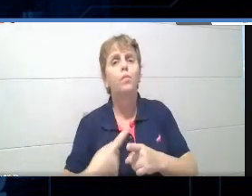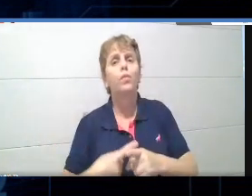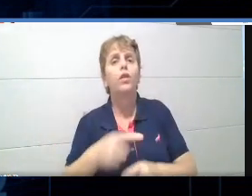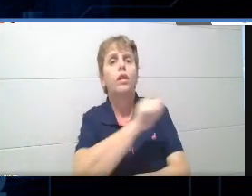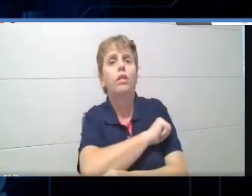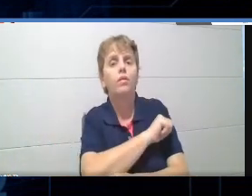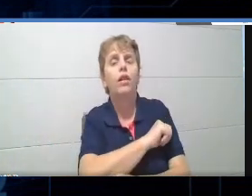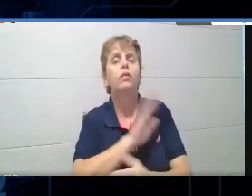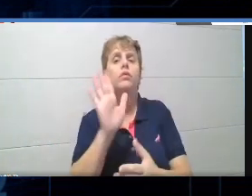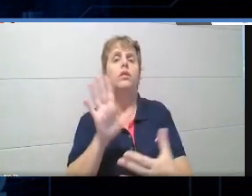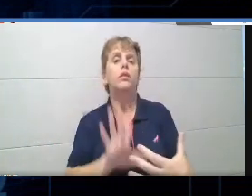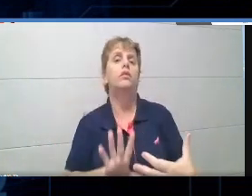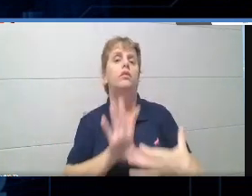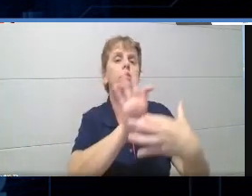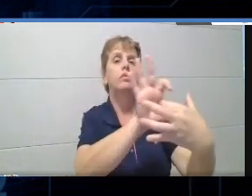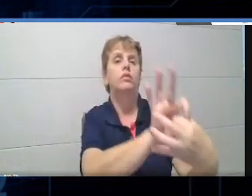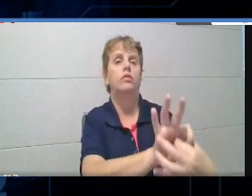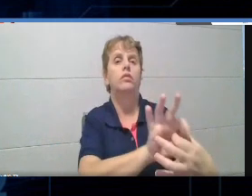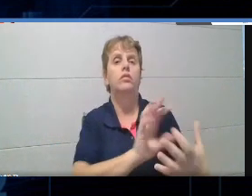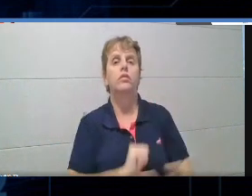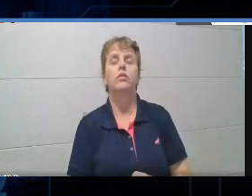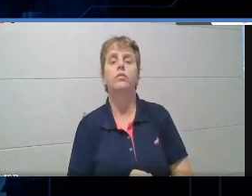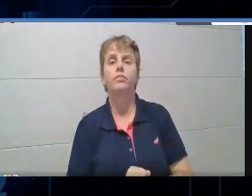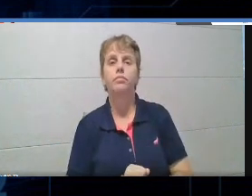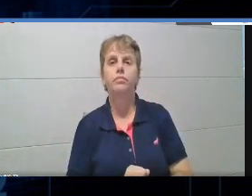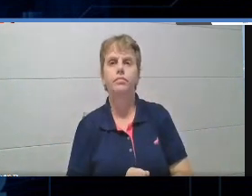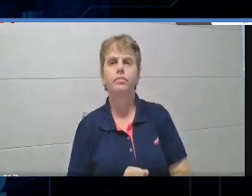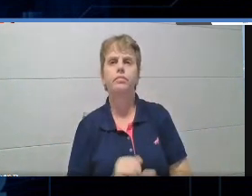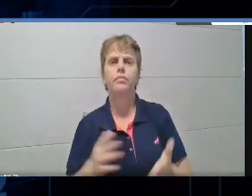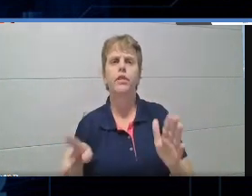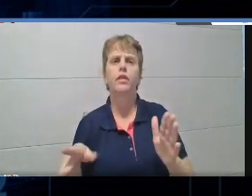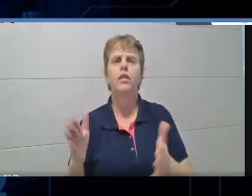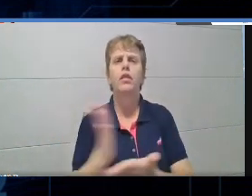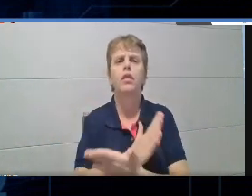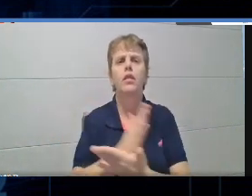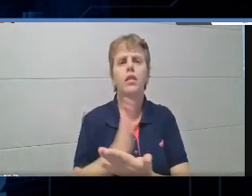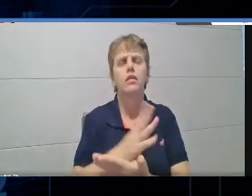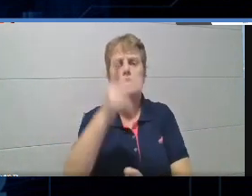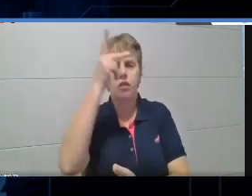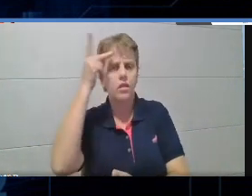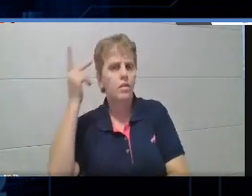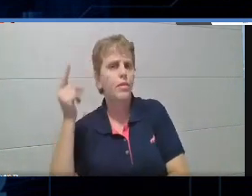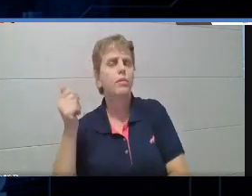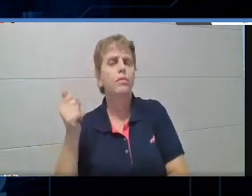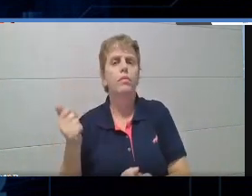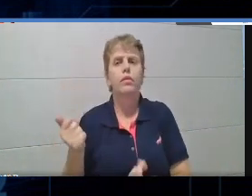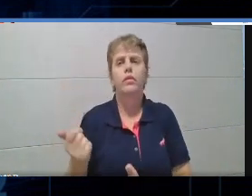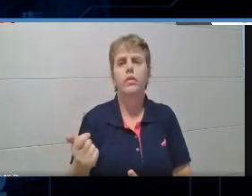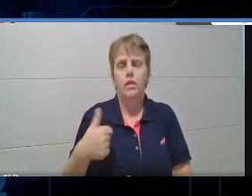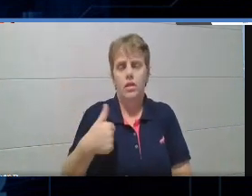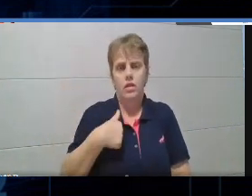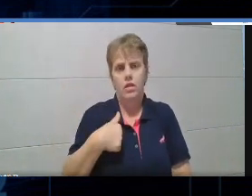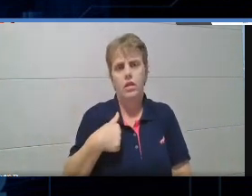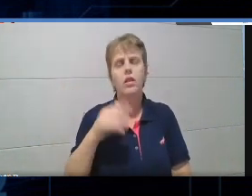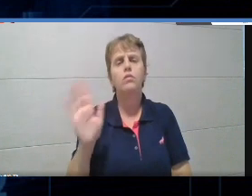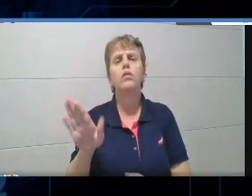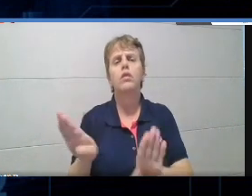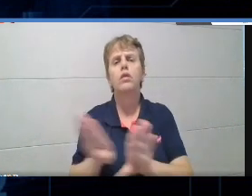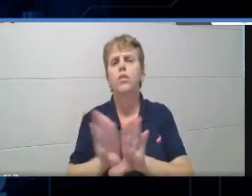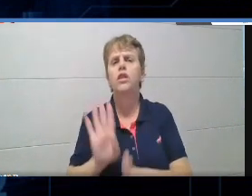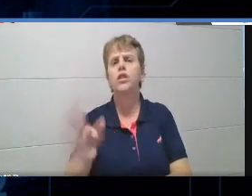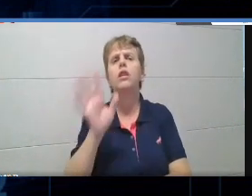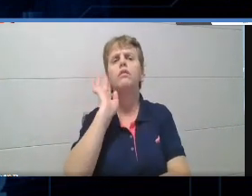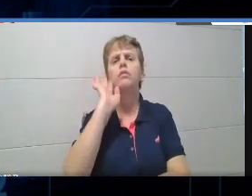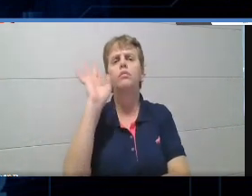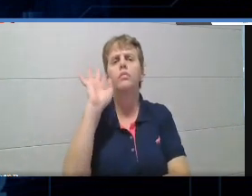a isso aqui, ó. E aí, quando eu falo sobre isso, né, muitos, muitos colegas, e eu, né, já pensei também dessa maneira,